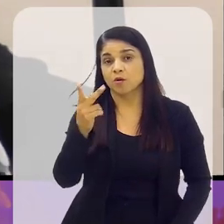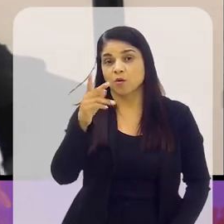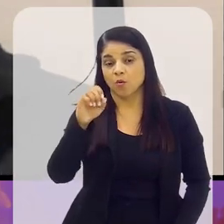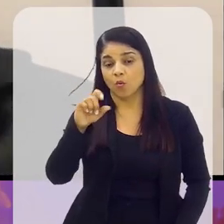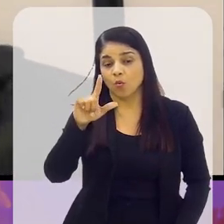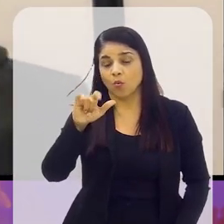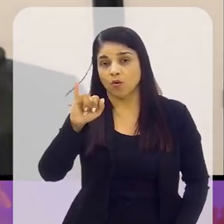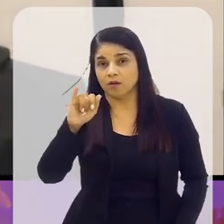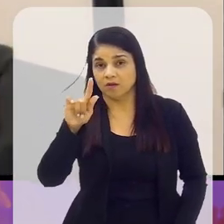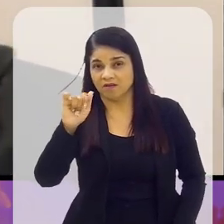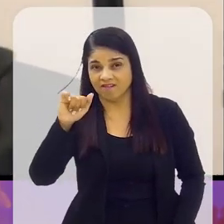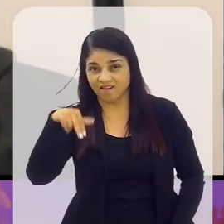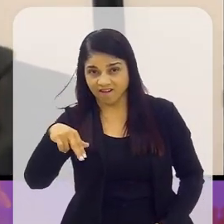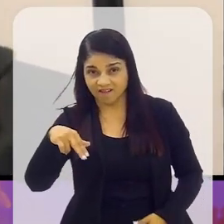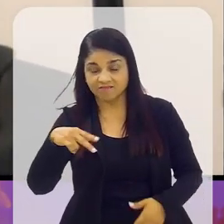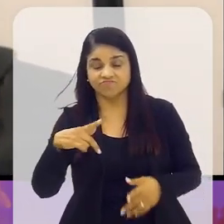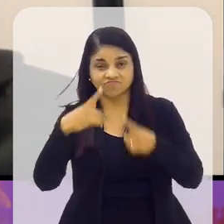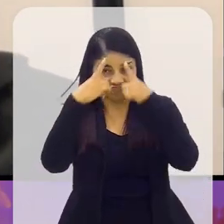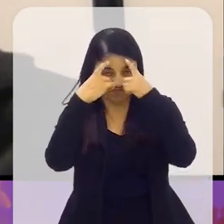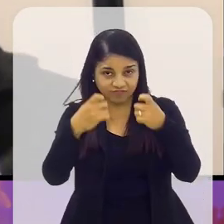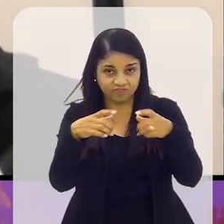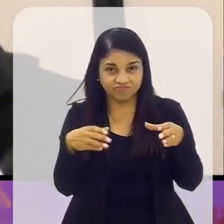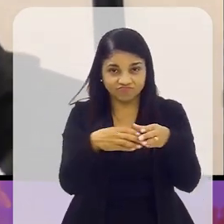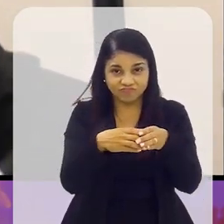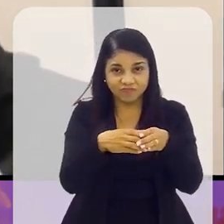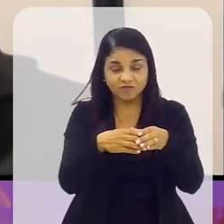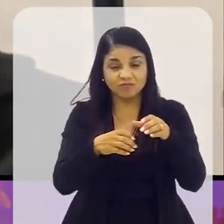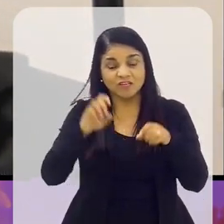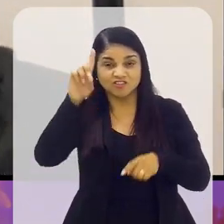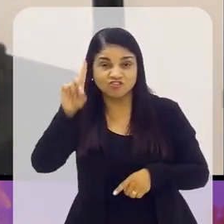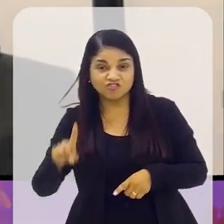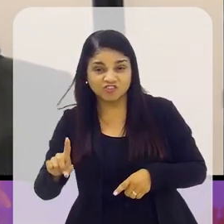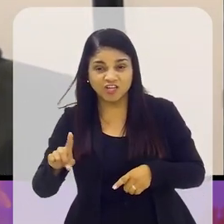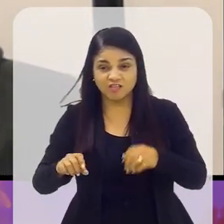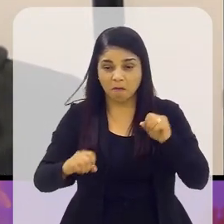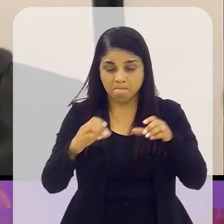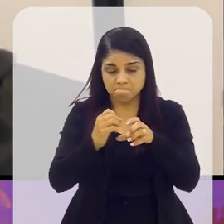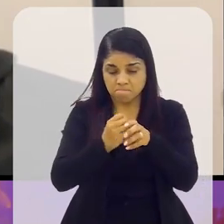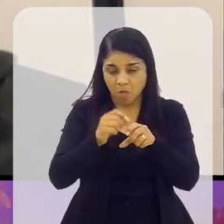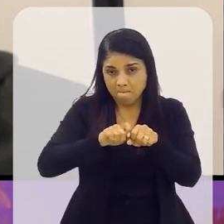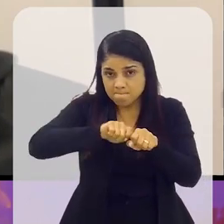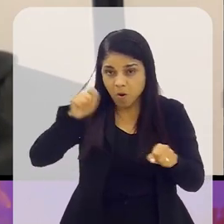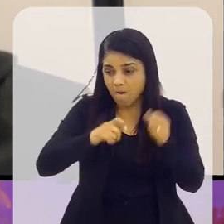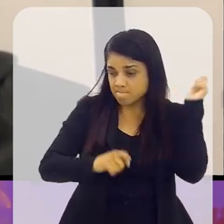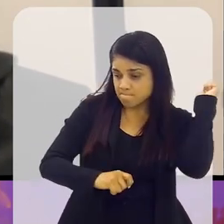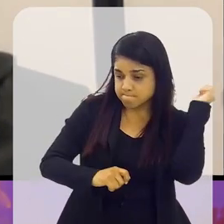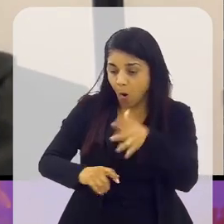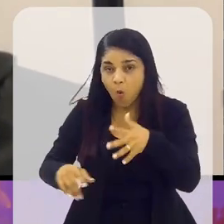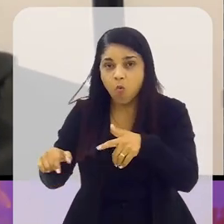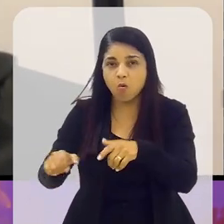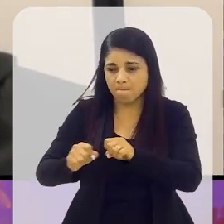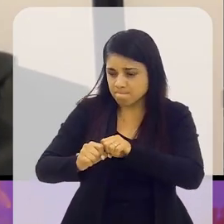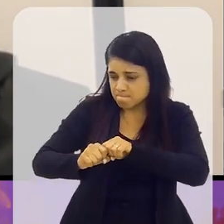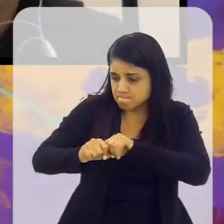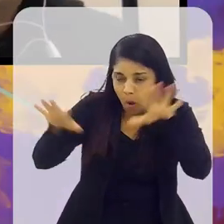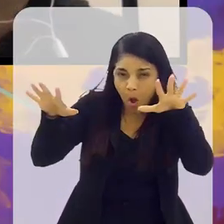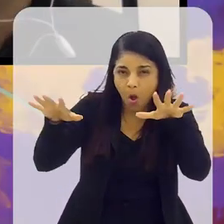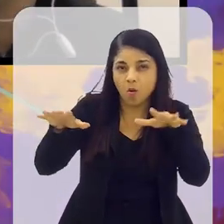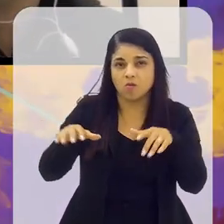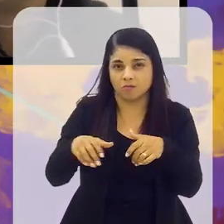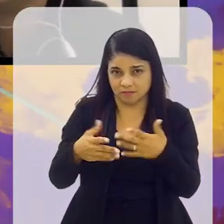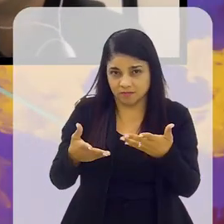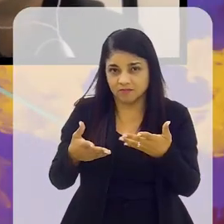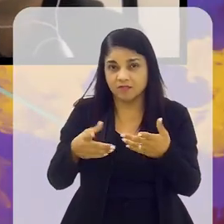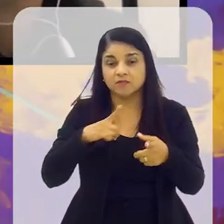alemães com a extrema-direita, né? A ponto de se jogar bombas, por exemplo, em lugares para refugiados. E